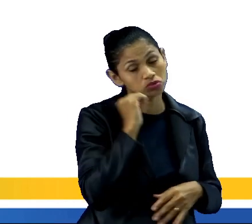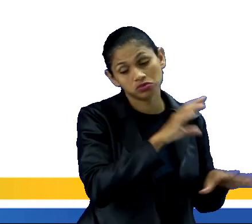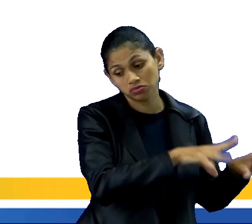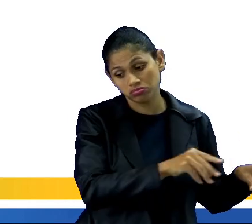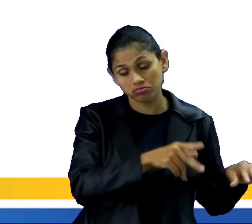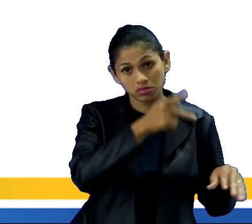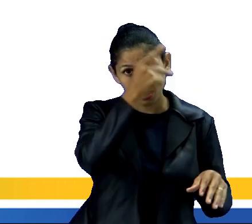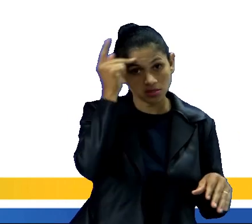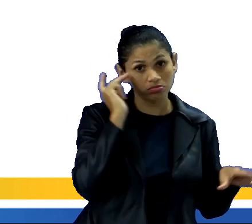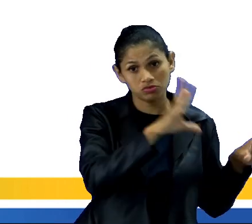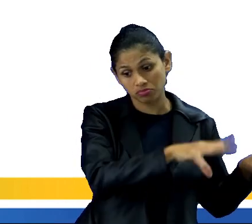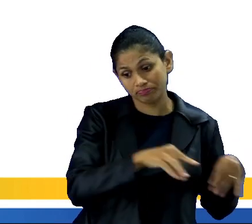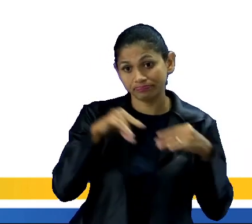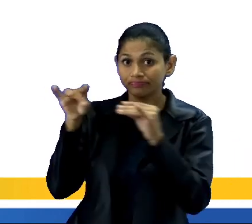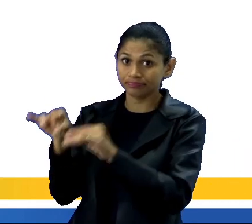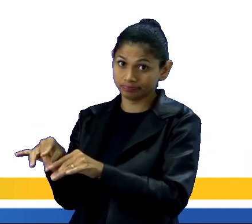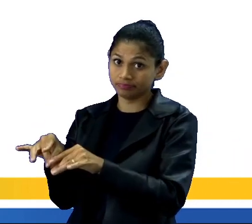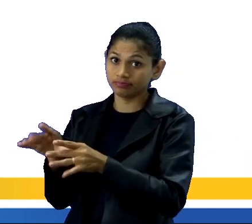para as grandes cidades.